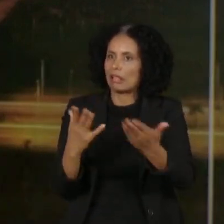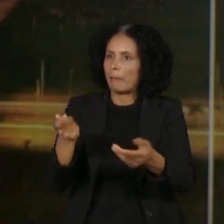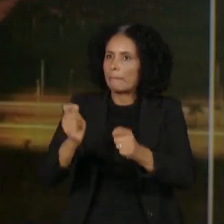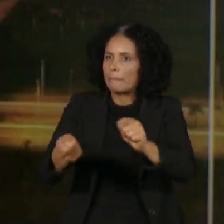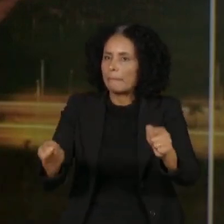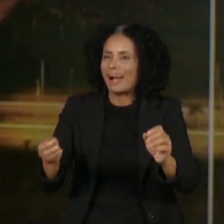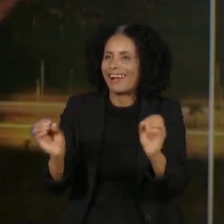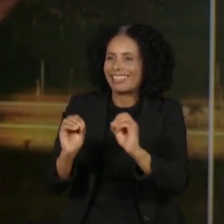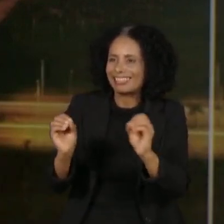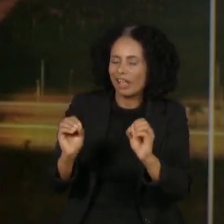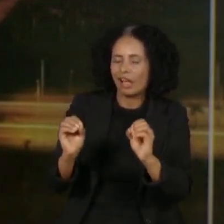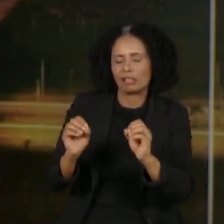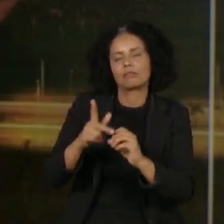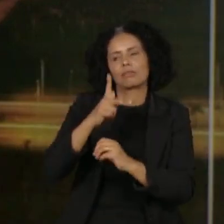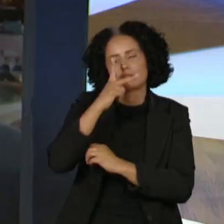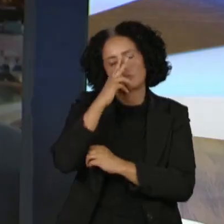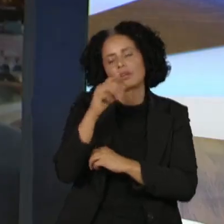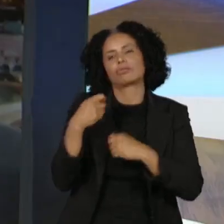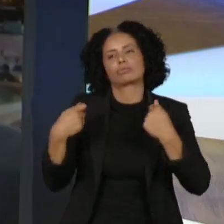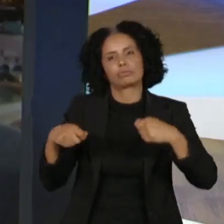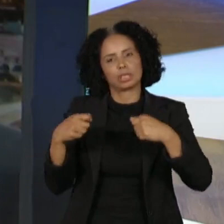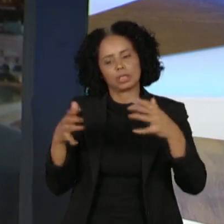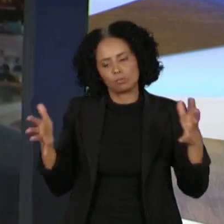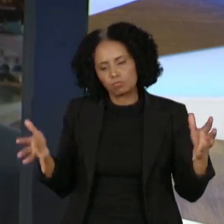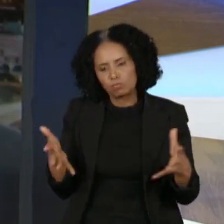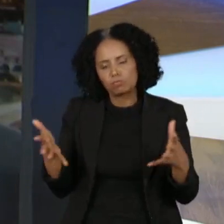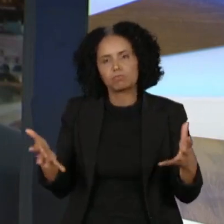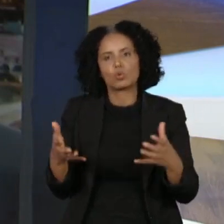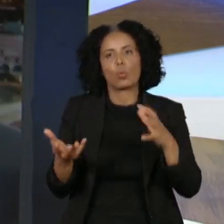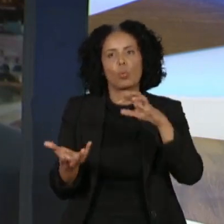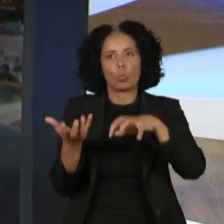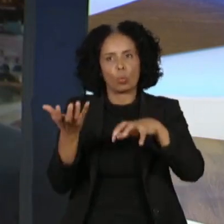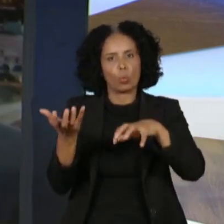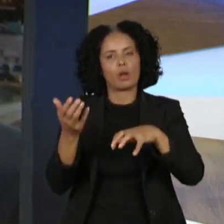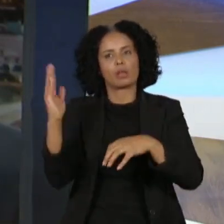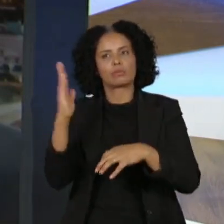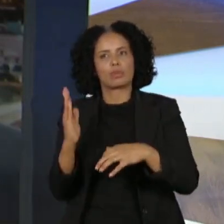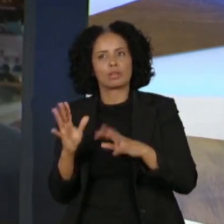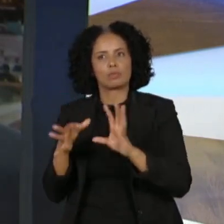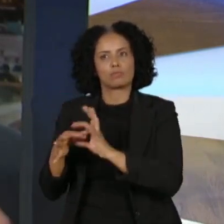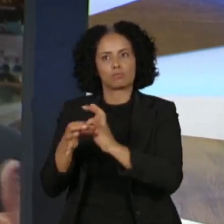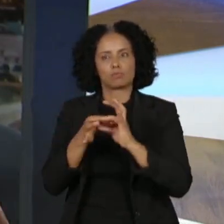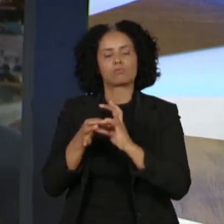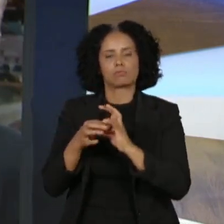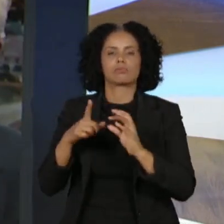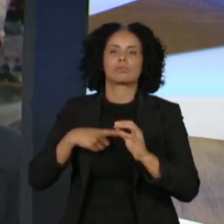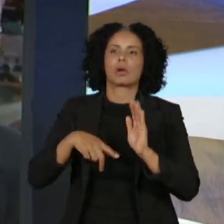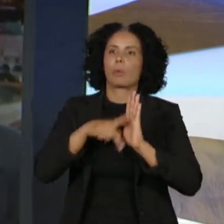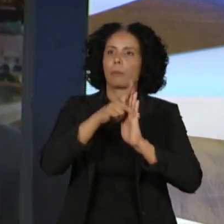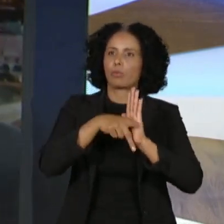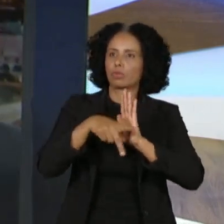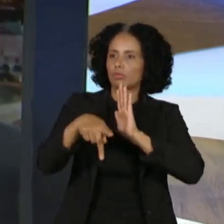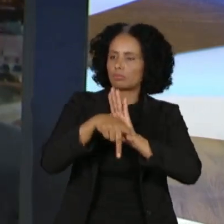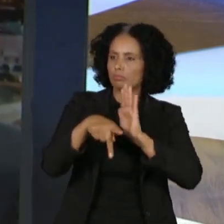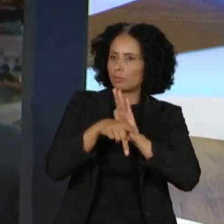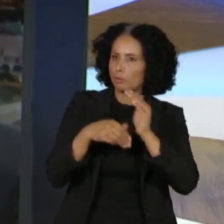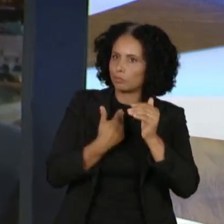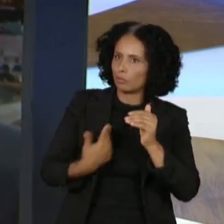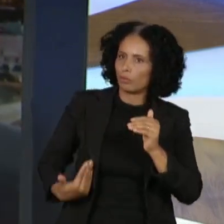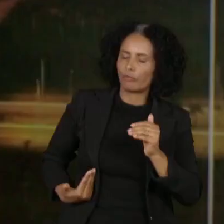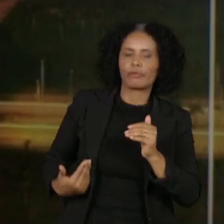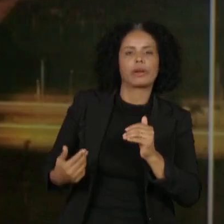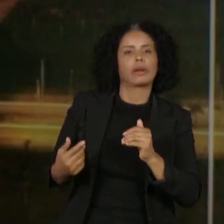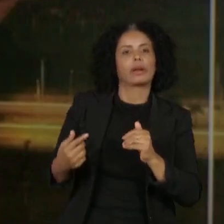Então, eu acredito que nós vamos ter um ambiente de colaboração do congresso com o país, com projetos que sejam do governo, do próprio congresso